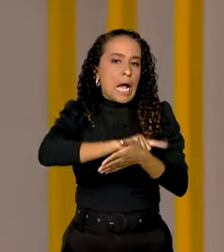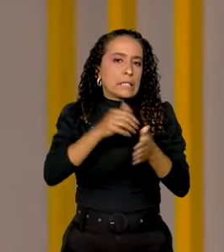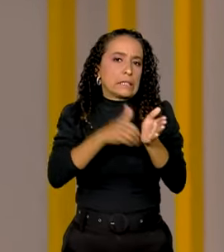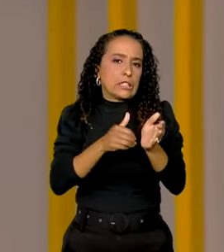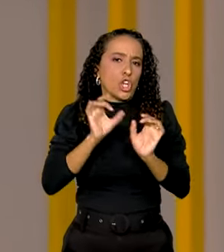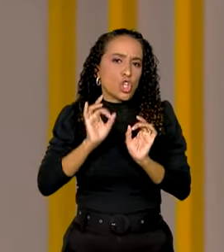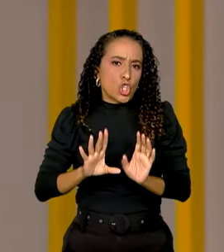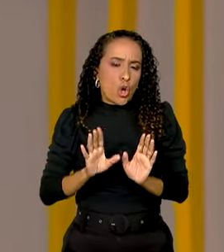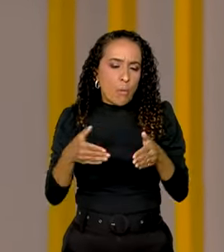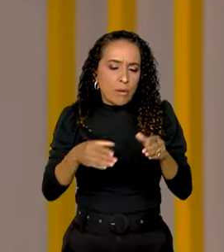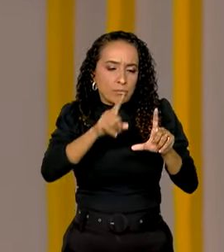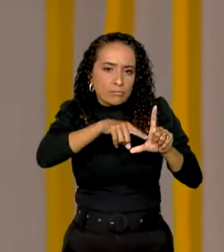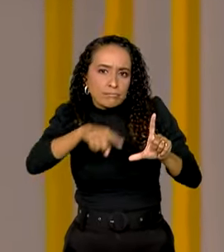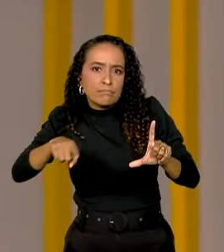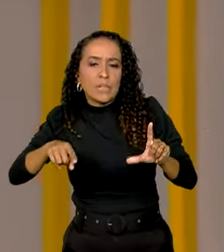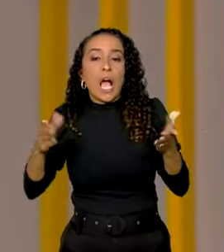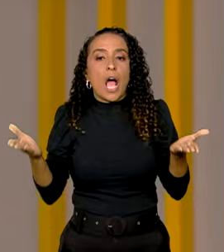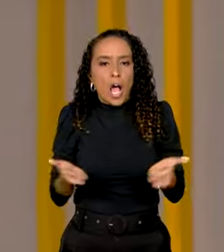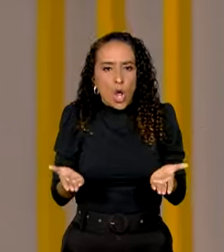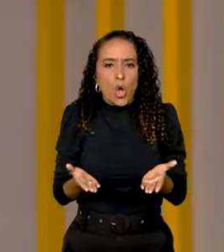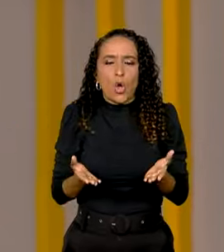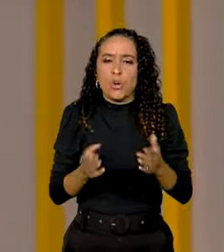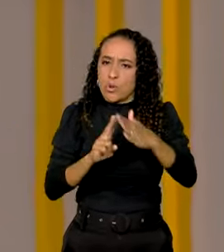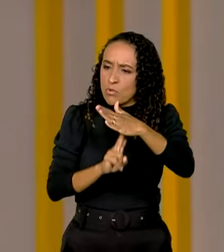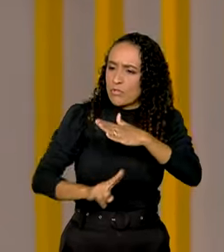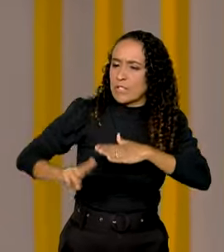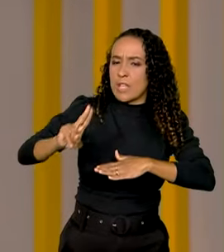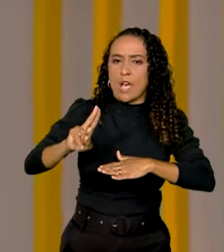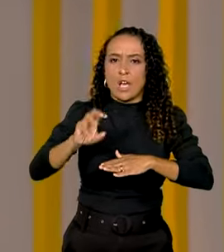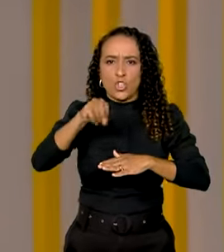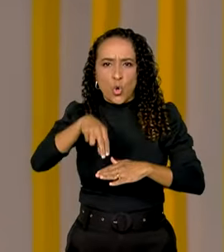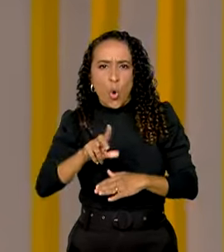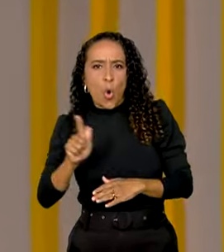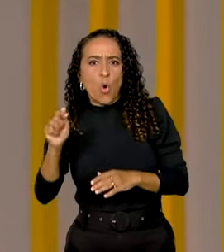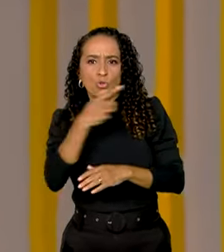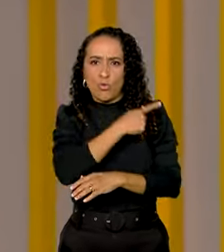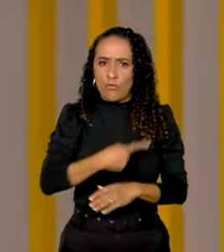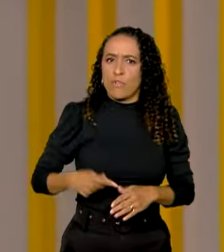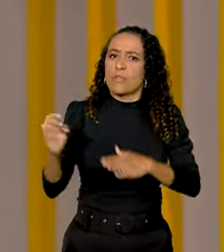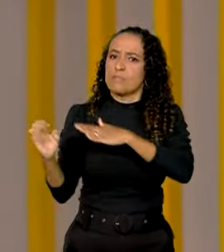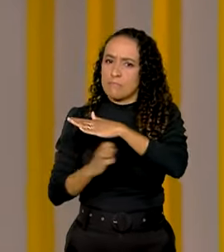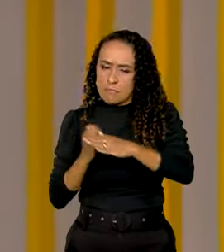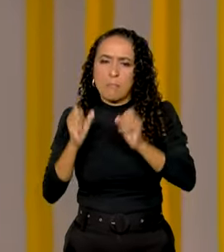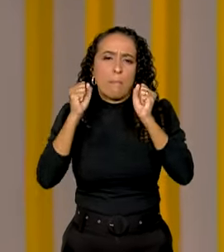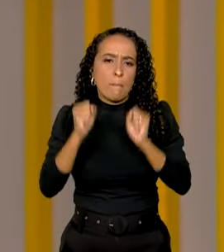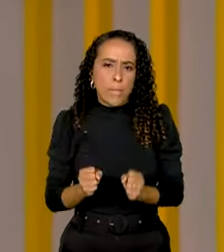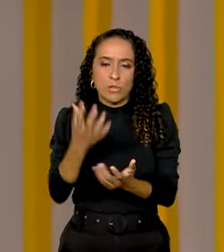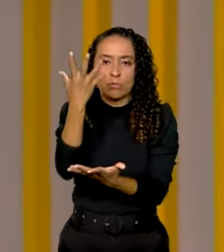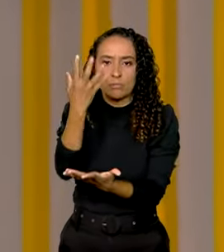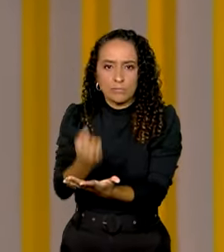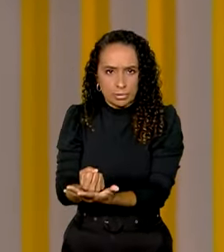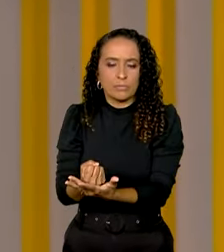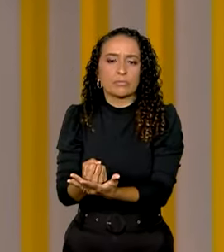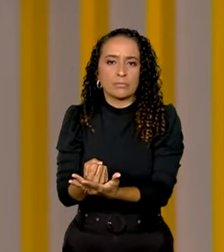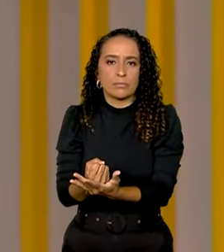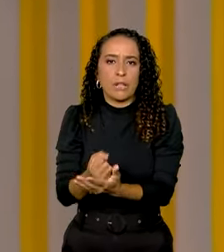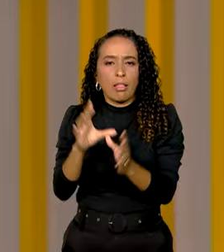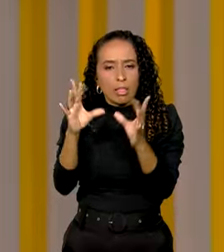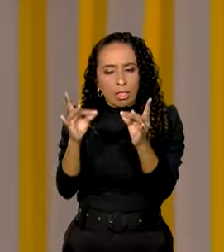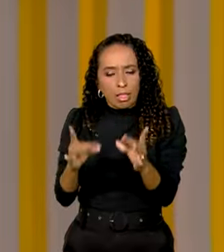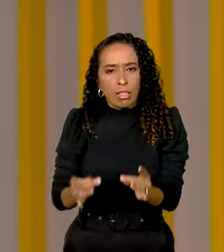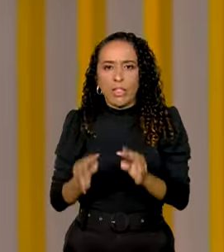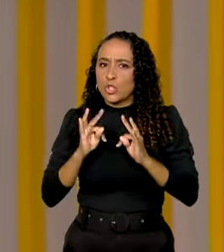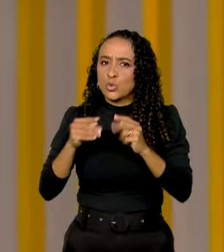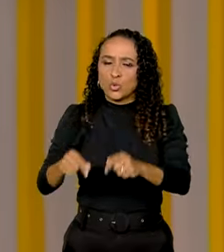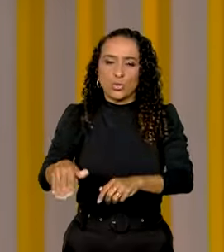para fins estatísticos, agora universidades, ONGs, governos e empresas vão poder baixar os arquivos detalhados